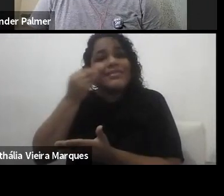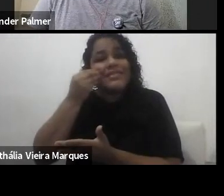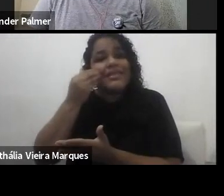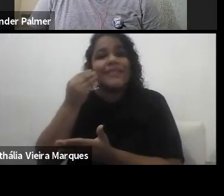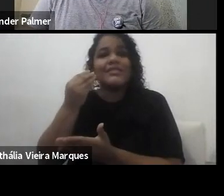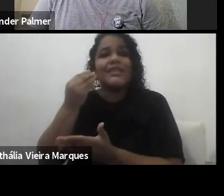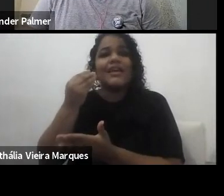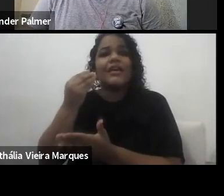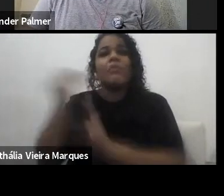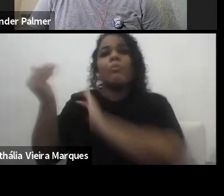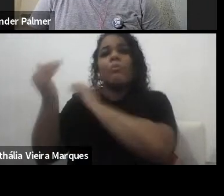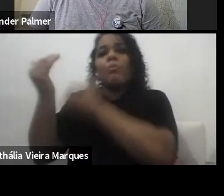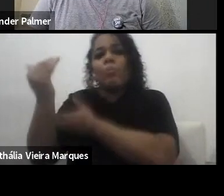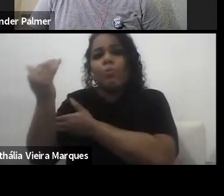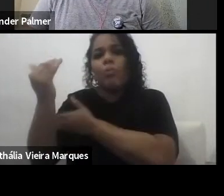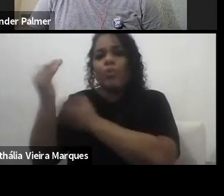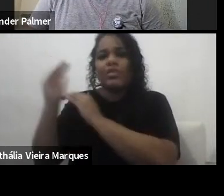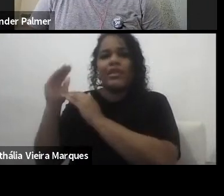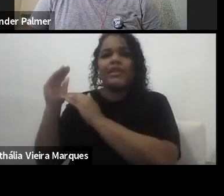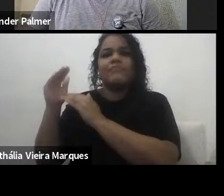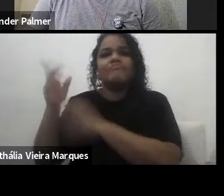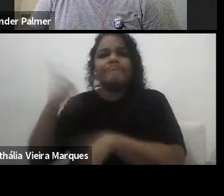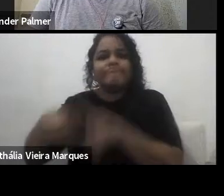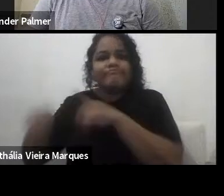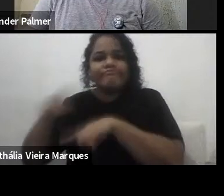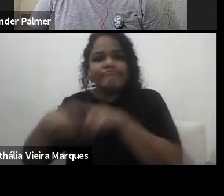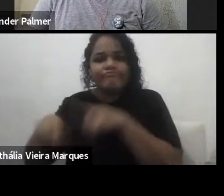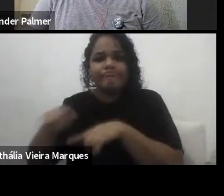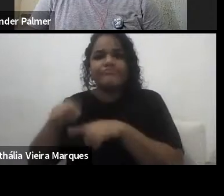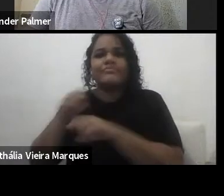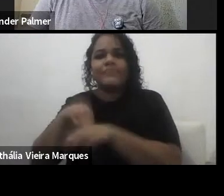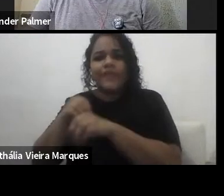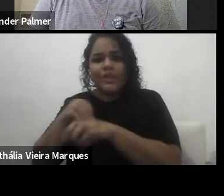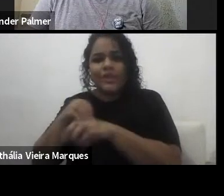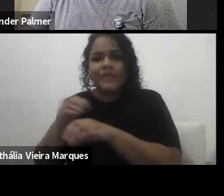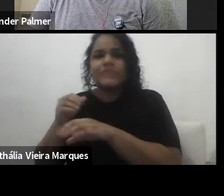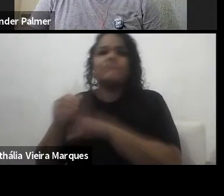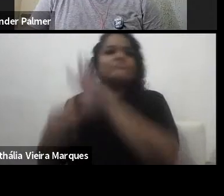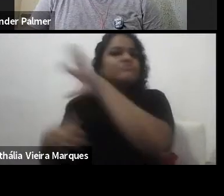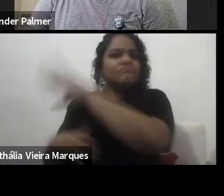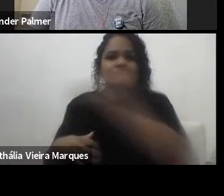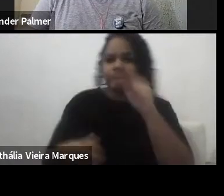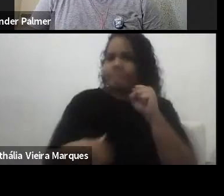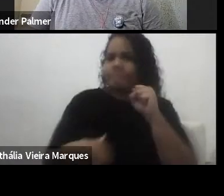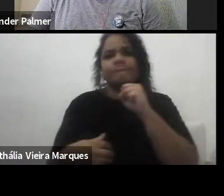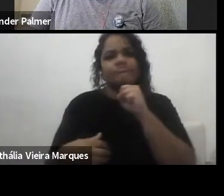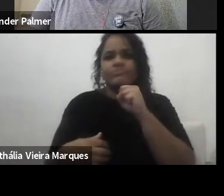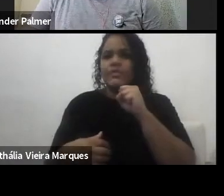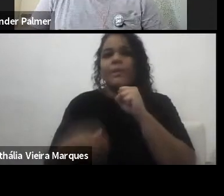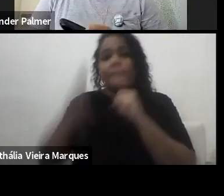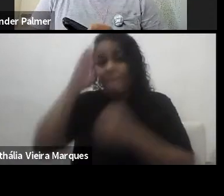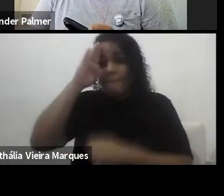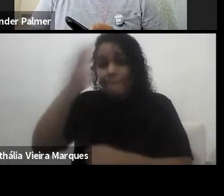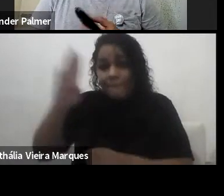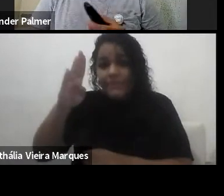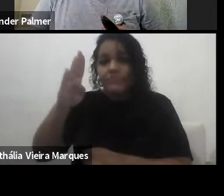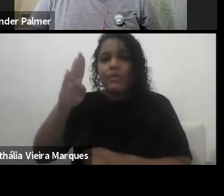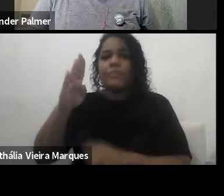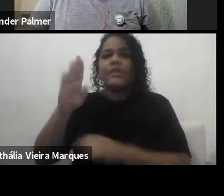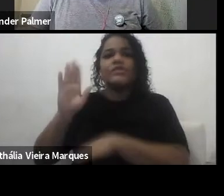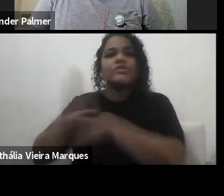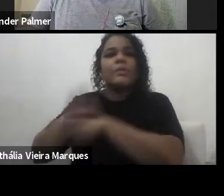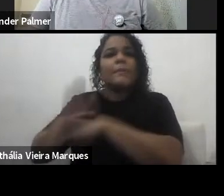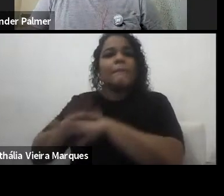dominava a educação até esse momento, especialmente das mãos dos jesuítas, porque se a gente pensar,